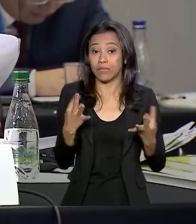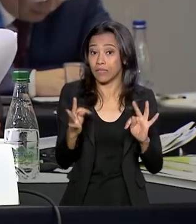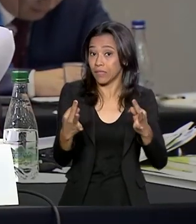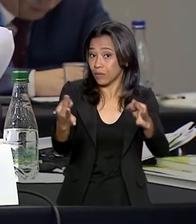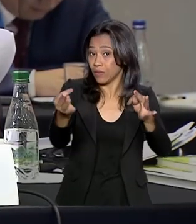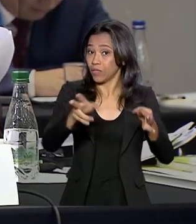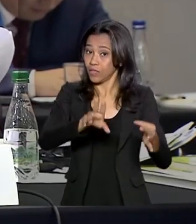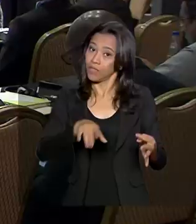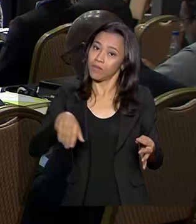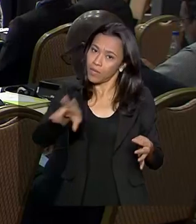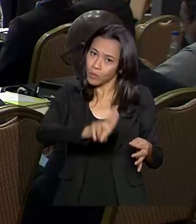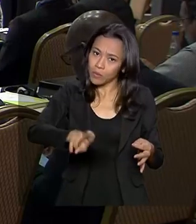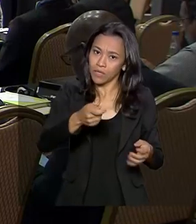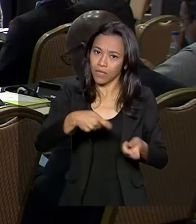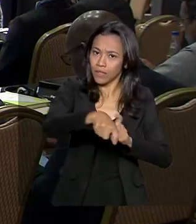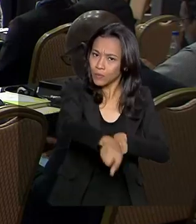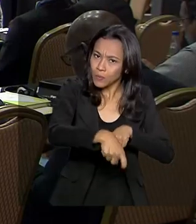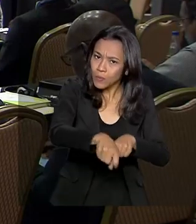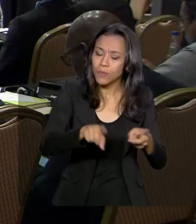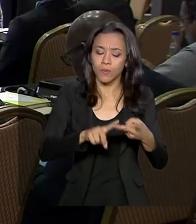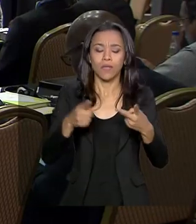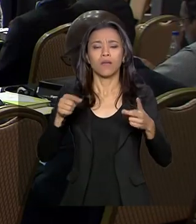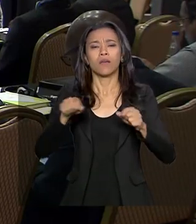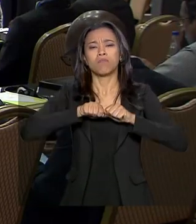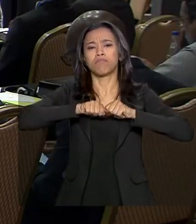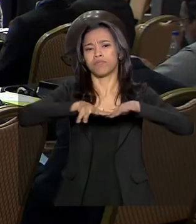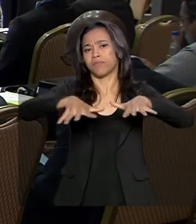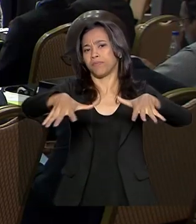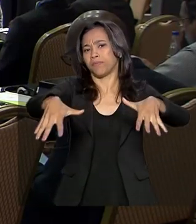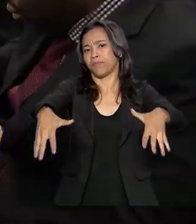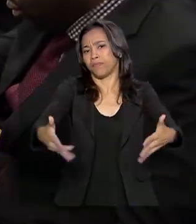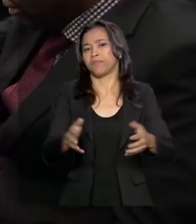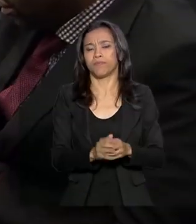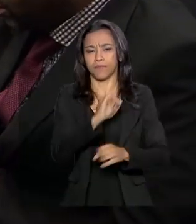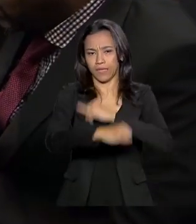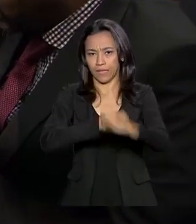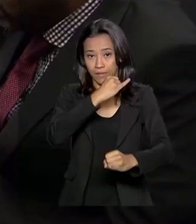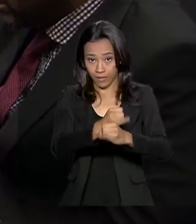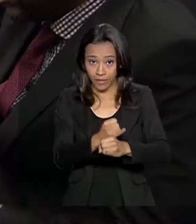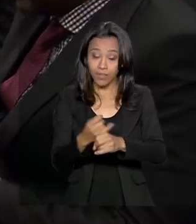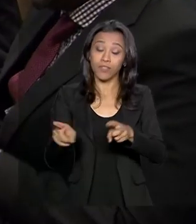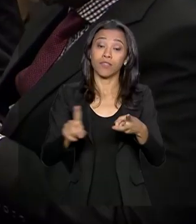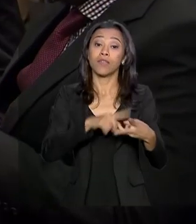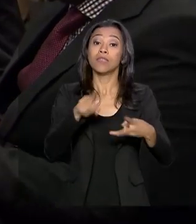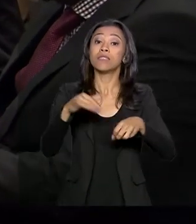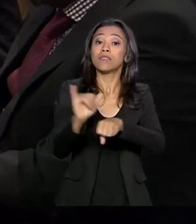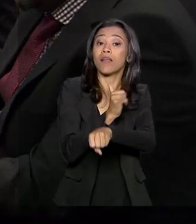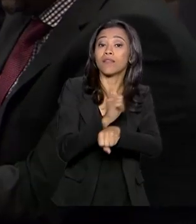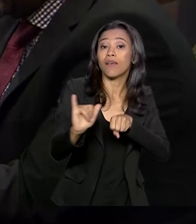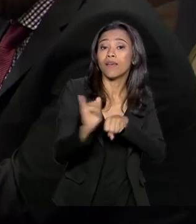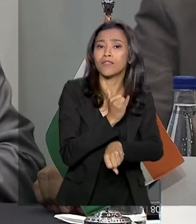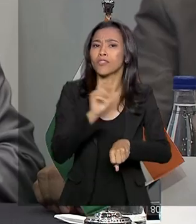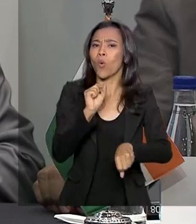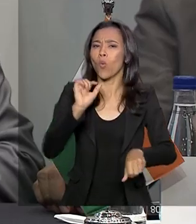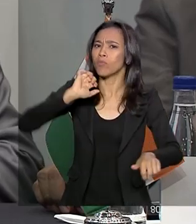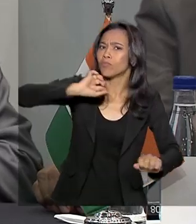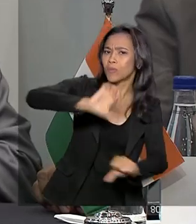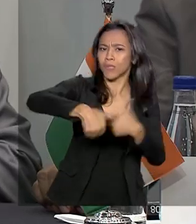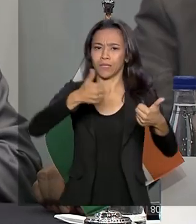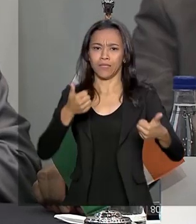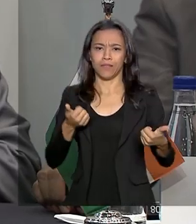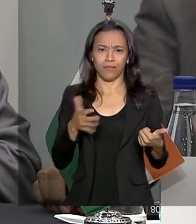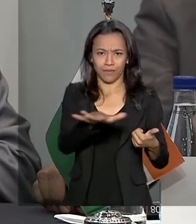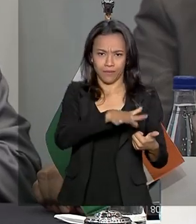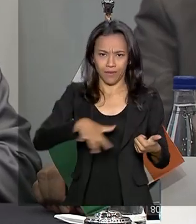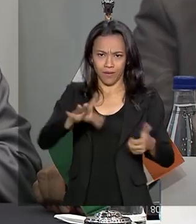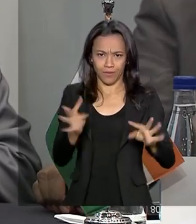coisas para a agricultura, expansão do acesso à internet em banda larga e estratégias para a transformação digital. Marcos